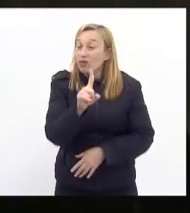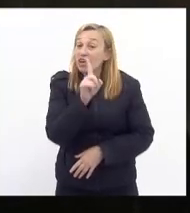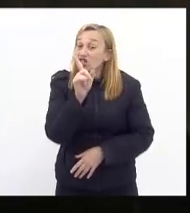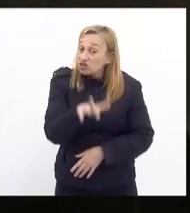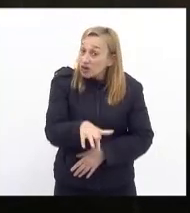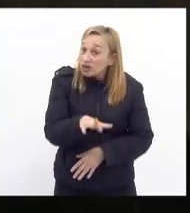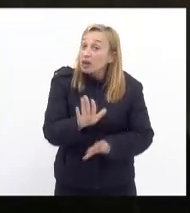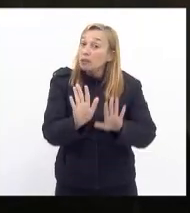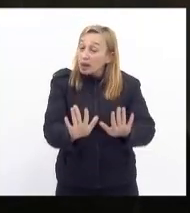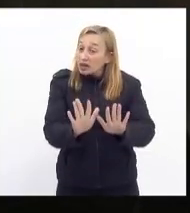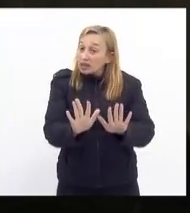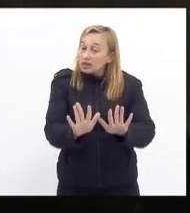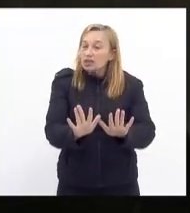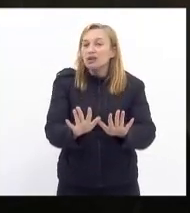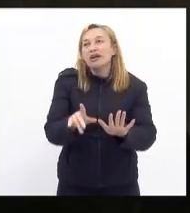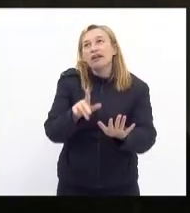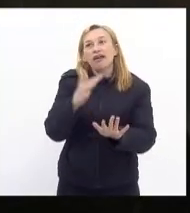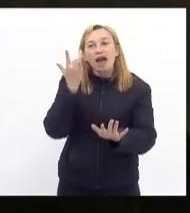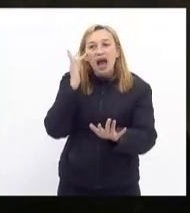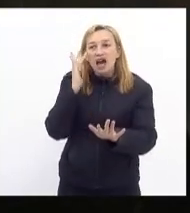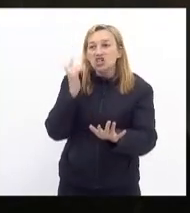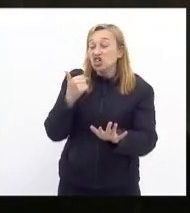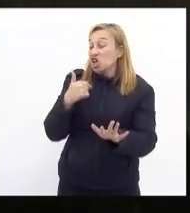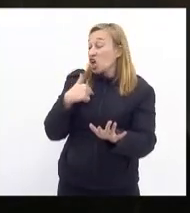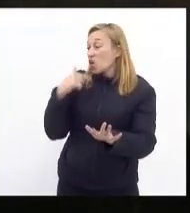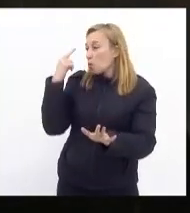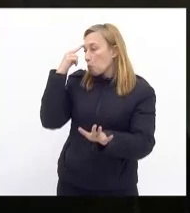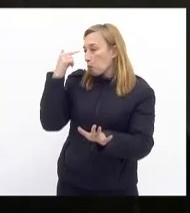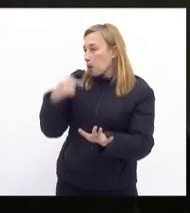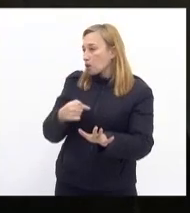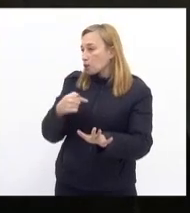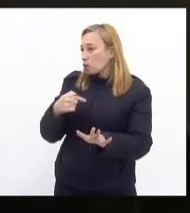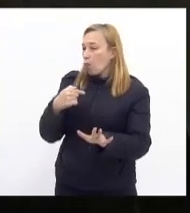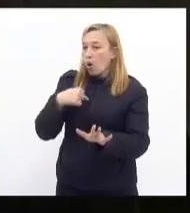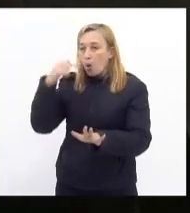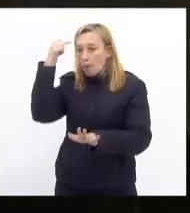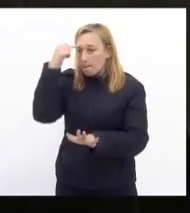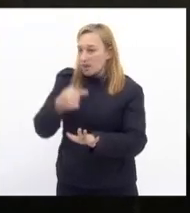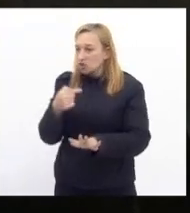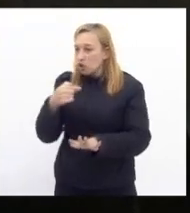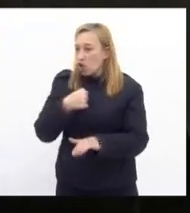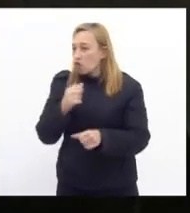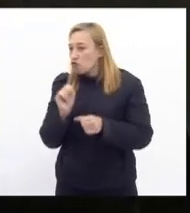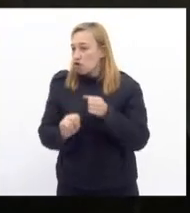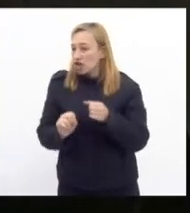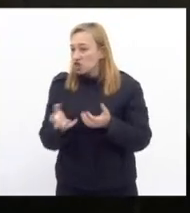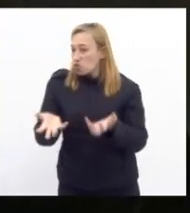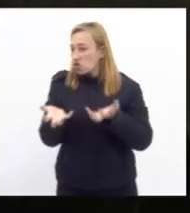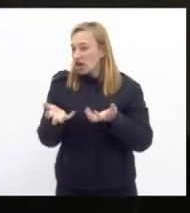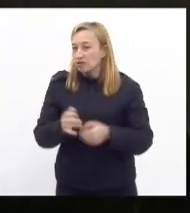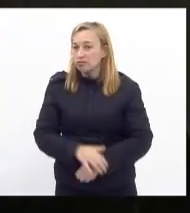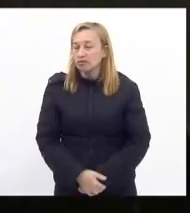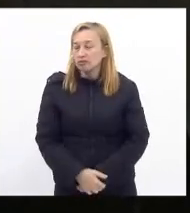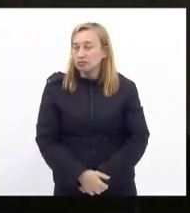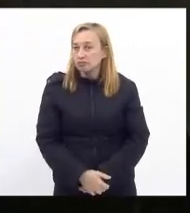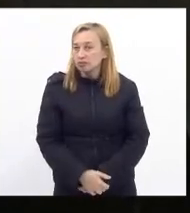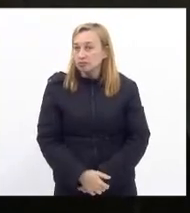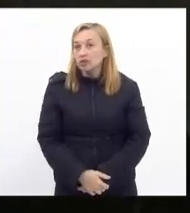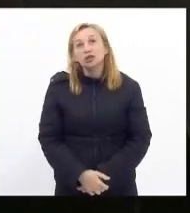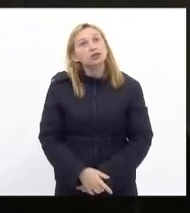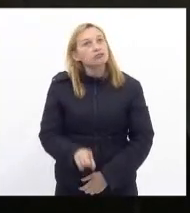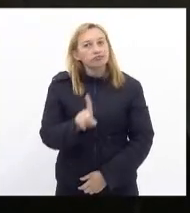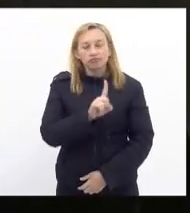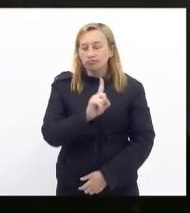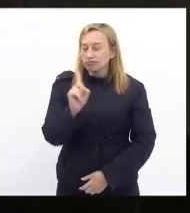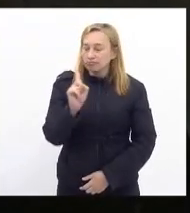que ele cismou que é o que eu mando é o que eu faço e é o que eu quero e isso